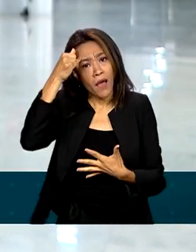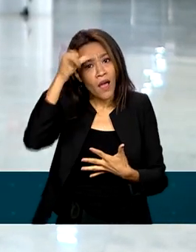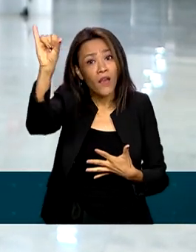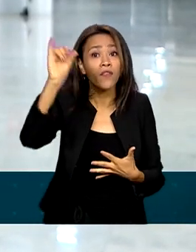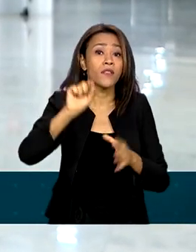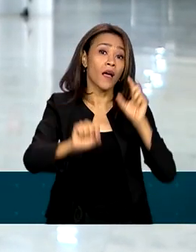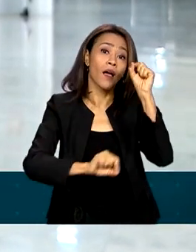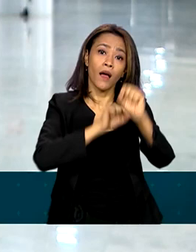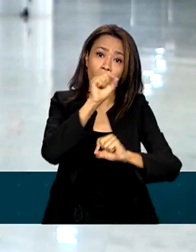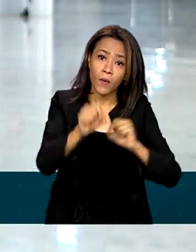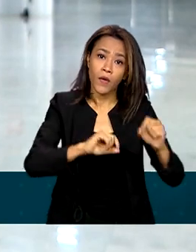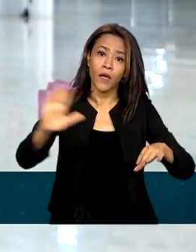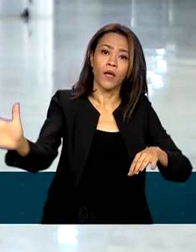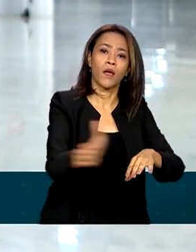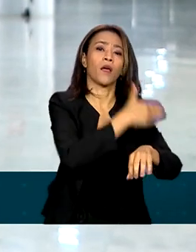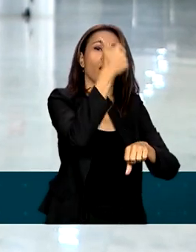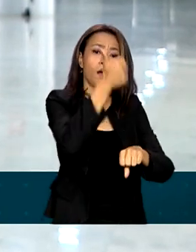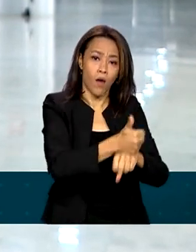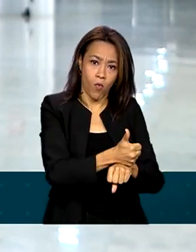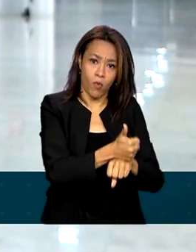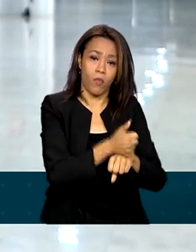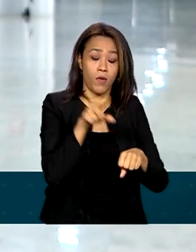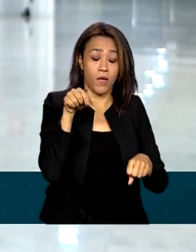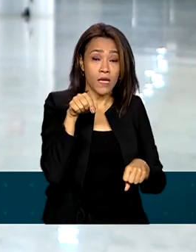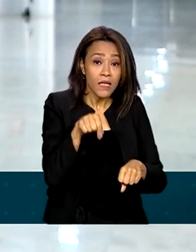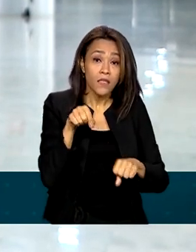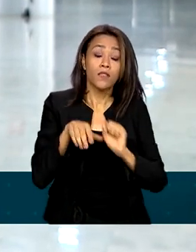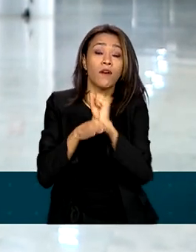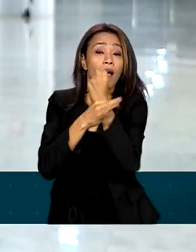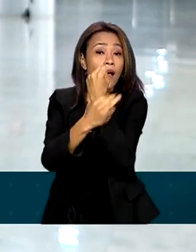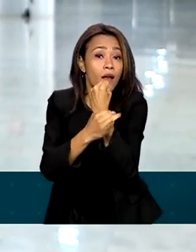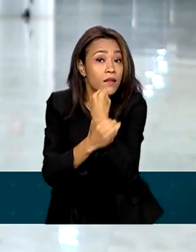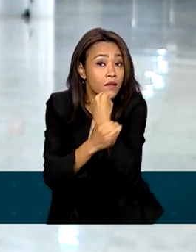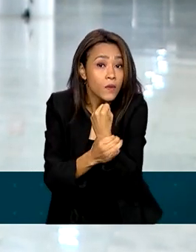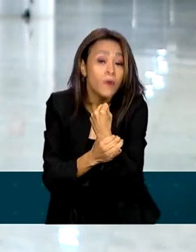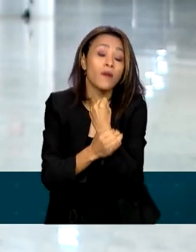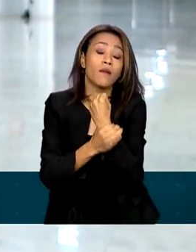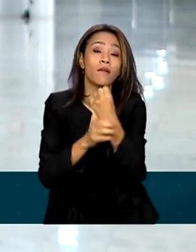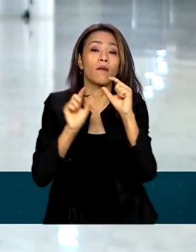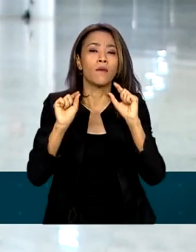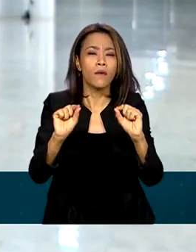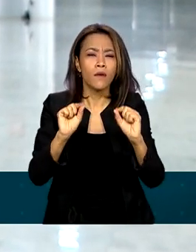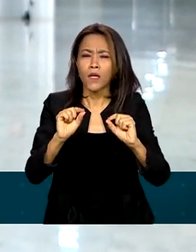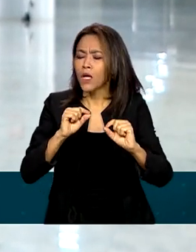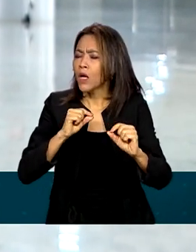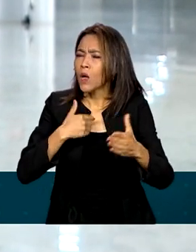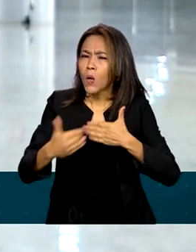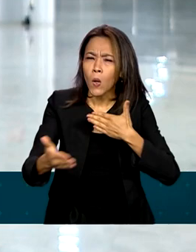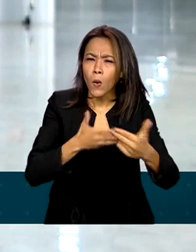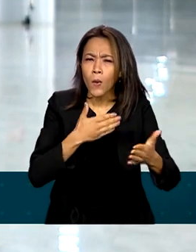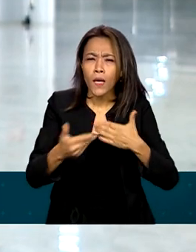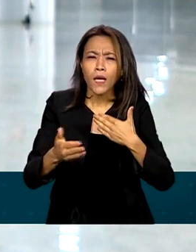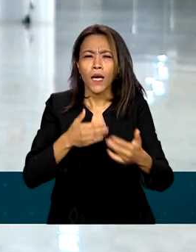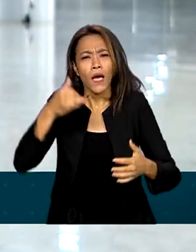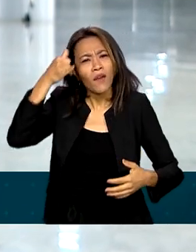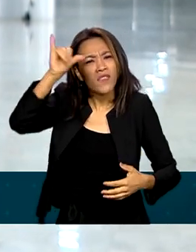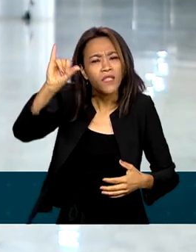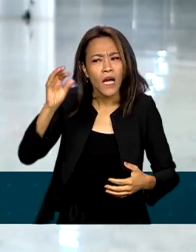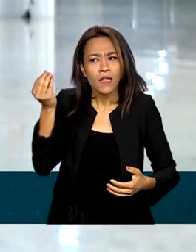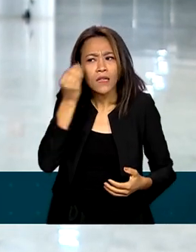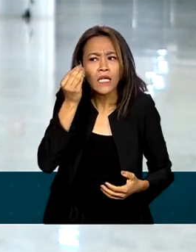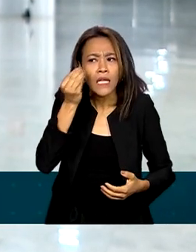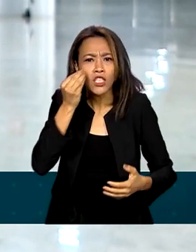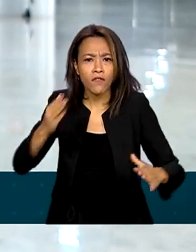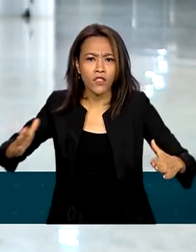As ações imediatas e preventivas garantem que seja rechaçada toda e qualquer tentativa de bloqueio